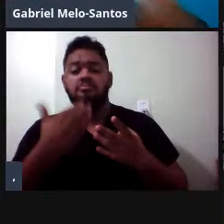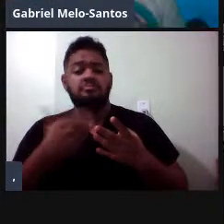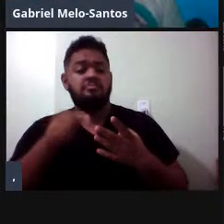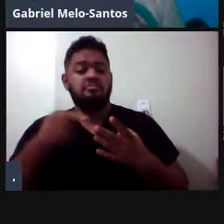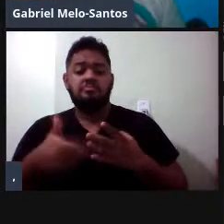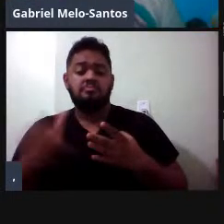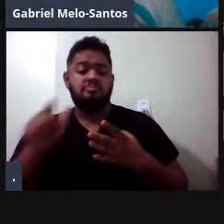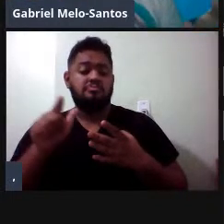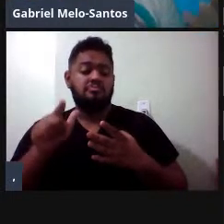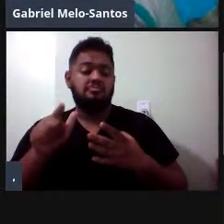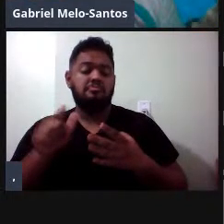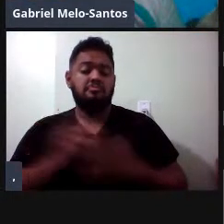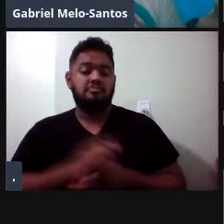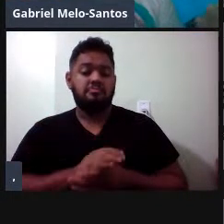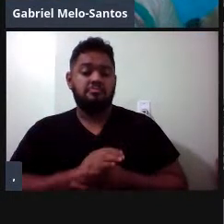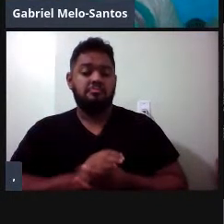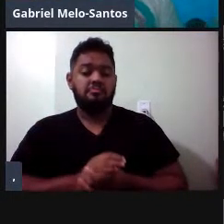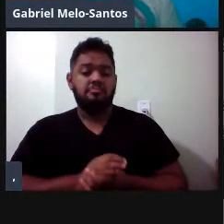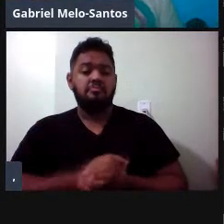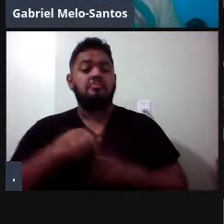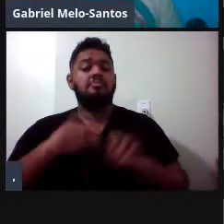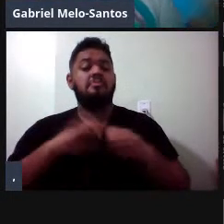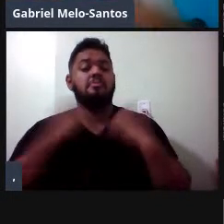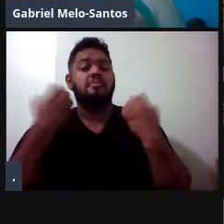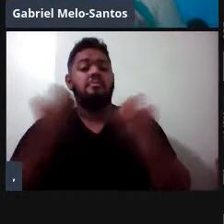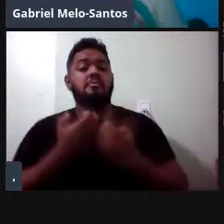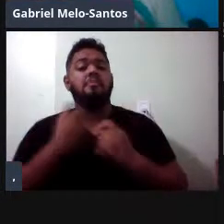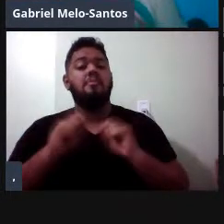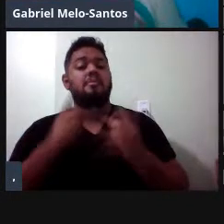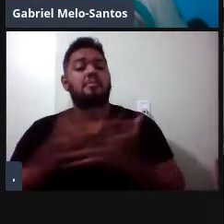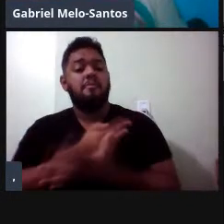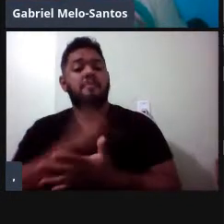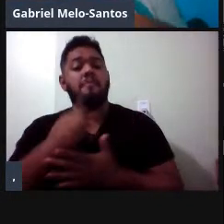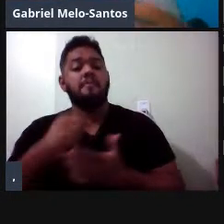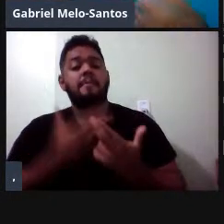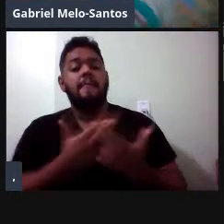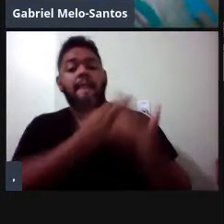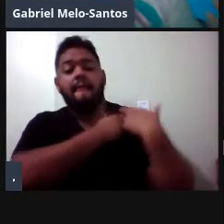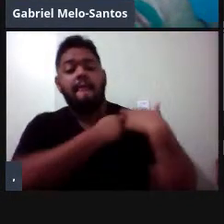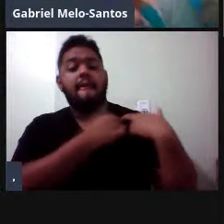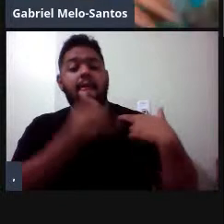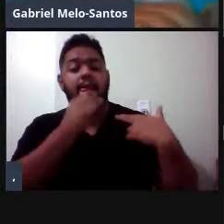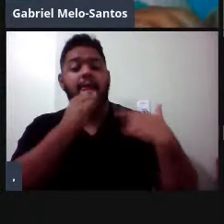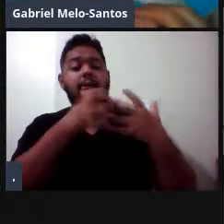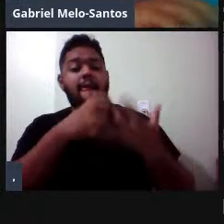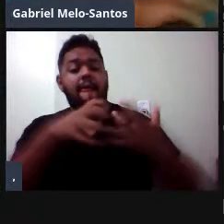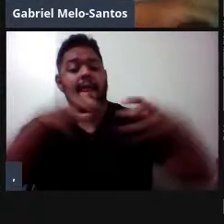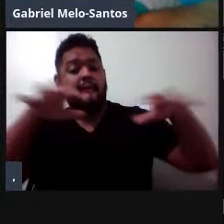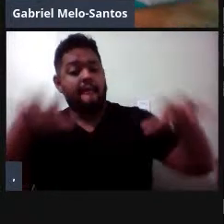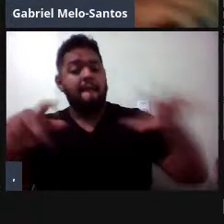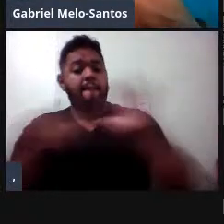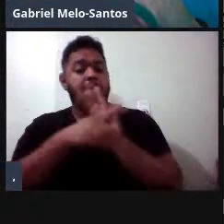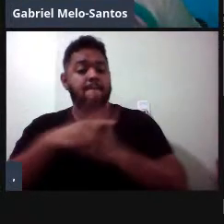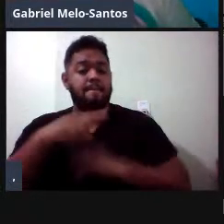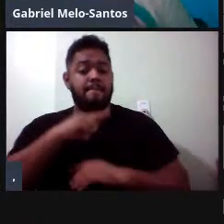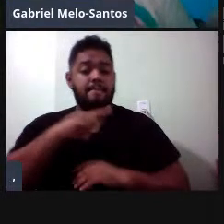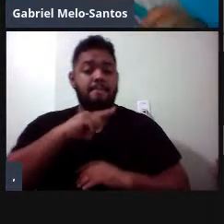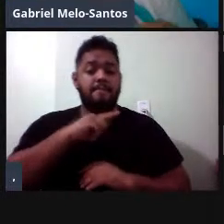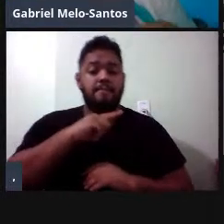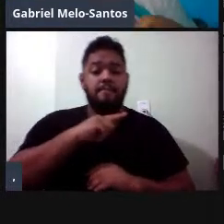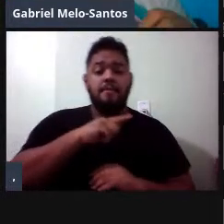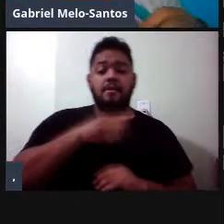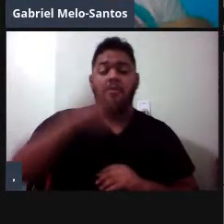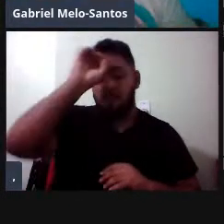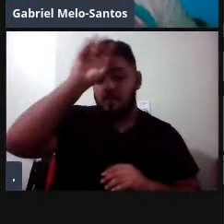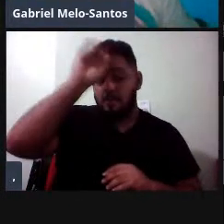esse é, inclusive, o evento que diz ser responsável pela especiação do boto, né? De boto vermelho para